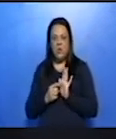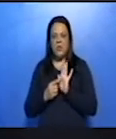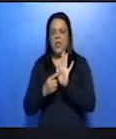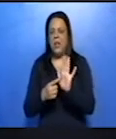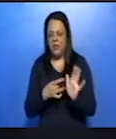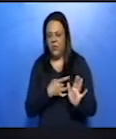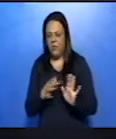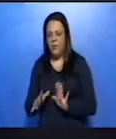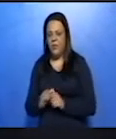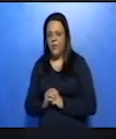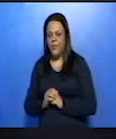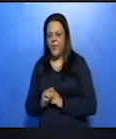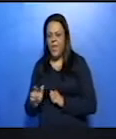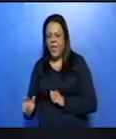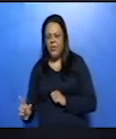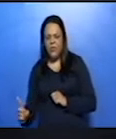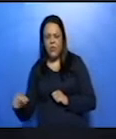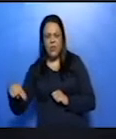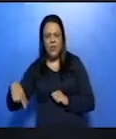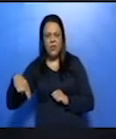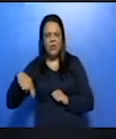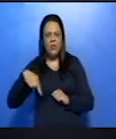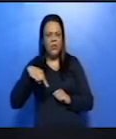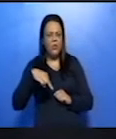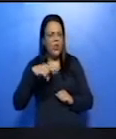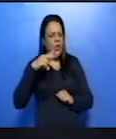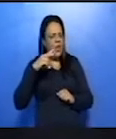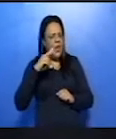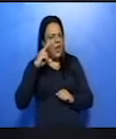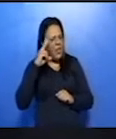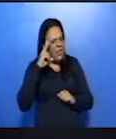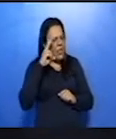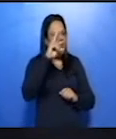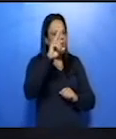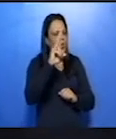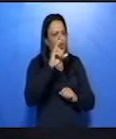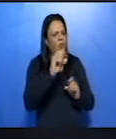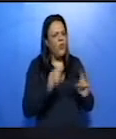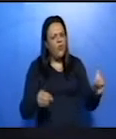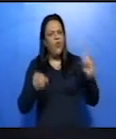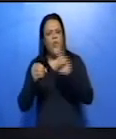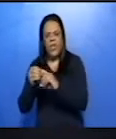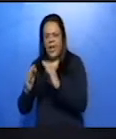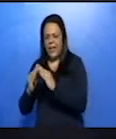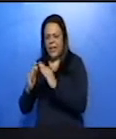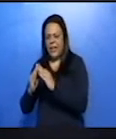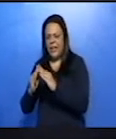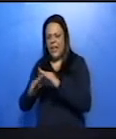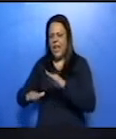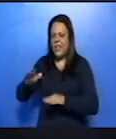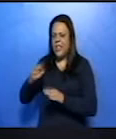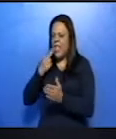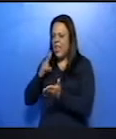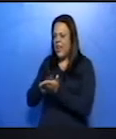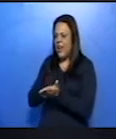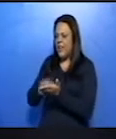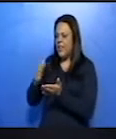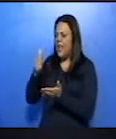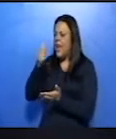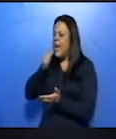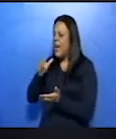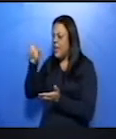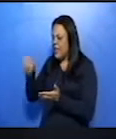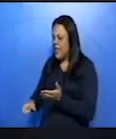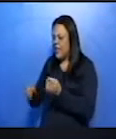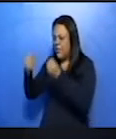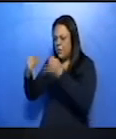De caminho, lembrou-se de ir à casa. Podia achar algum recado de Rita que lhe explicasse tudo. Não